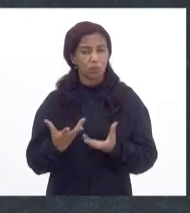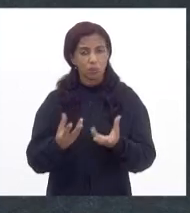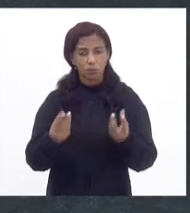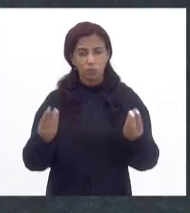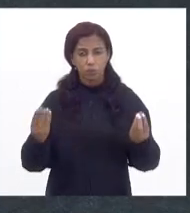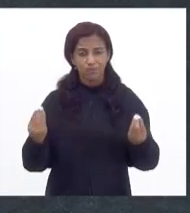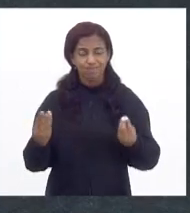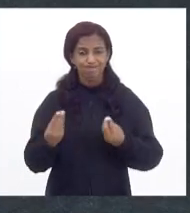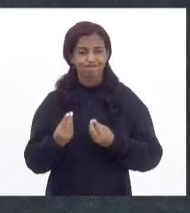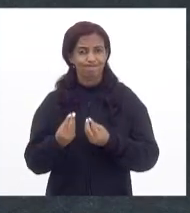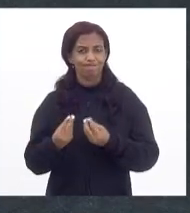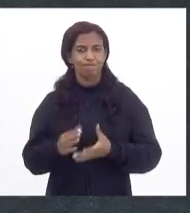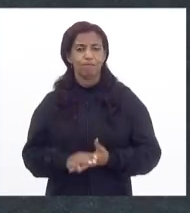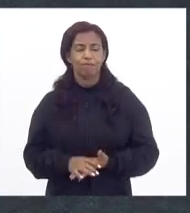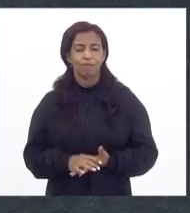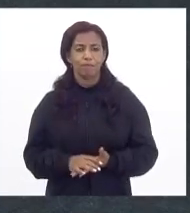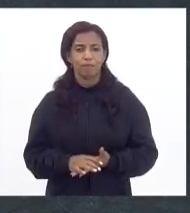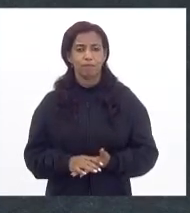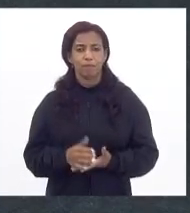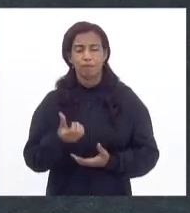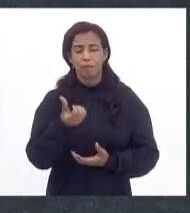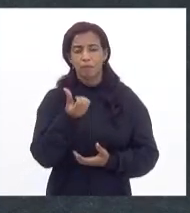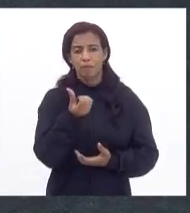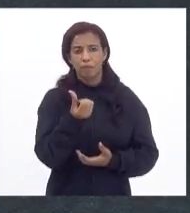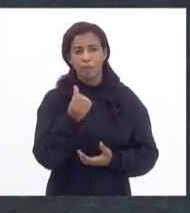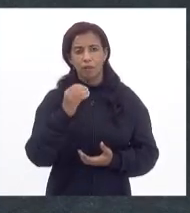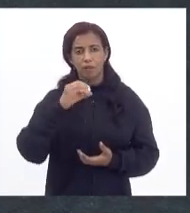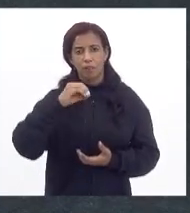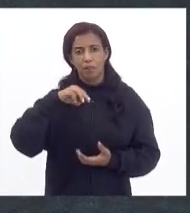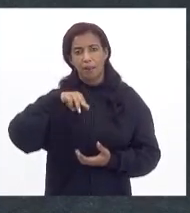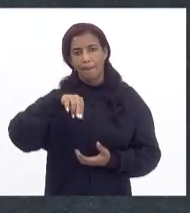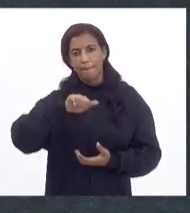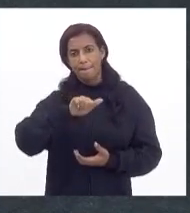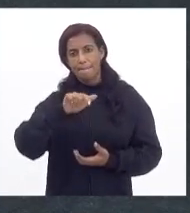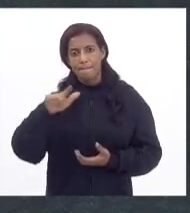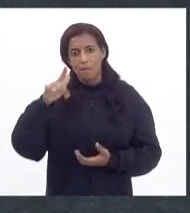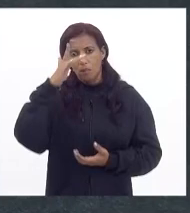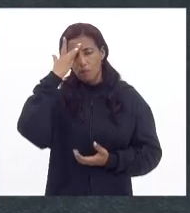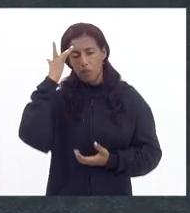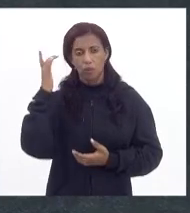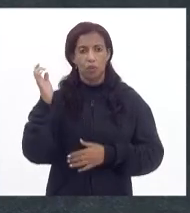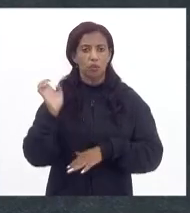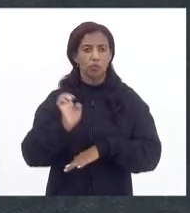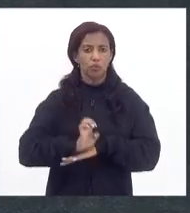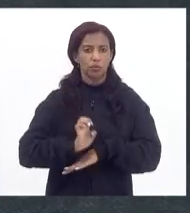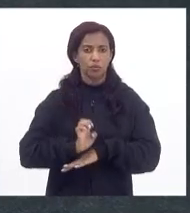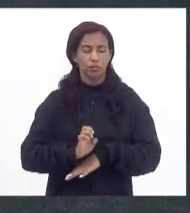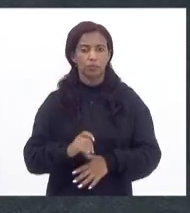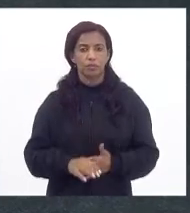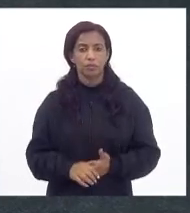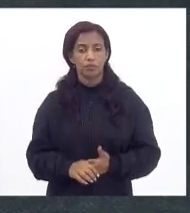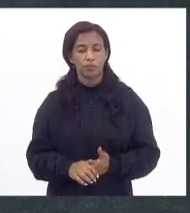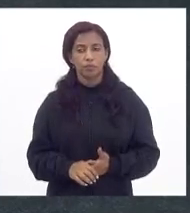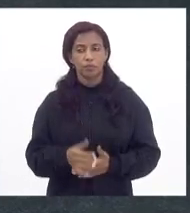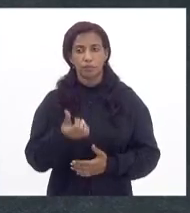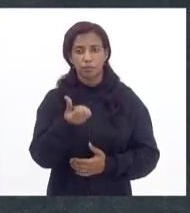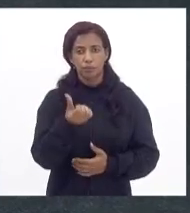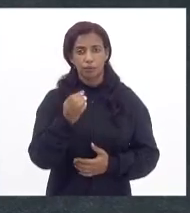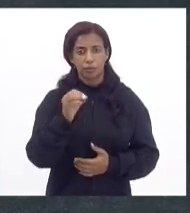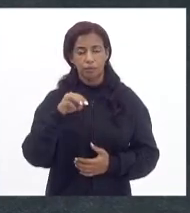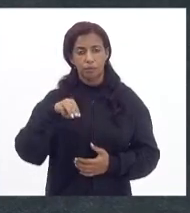relevante. São 60 mil profissionais no nosso Estado. Vou repetir,